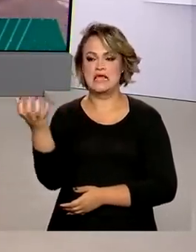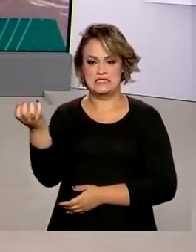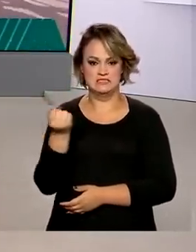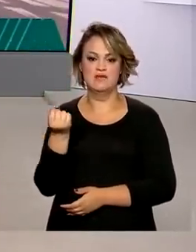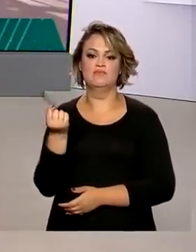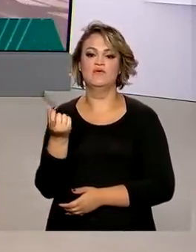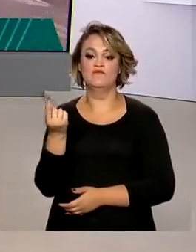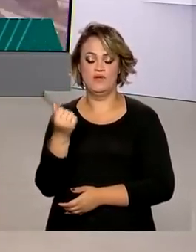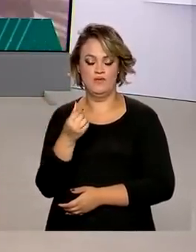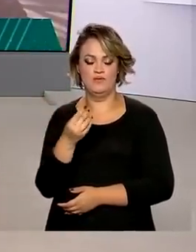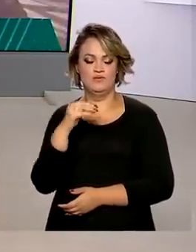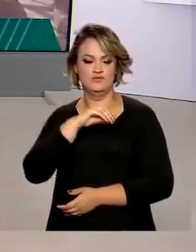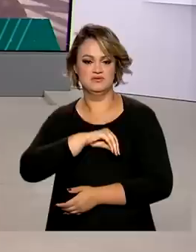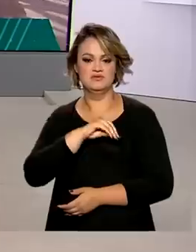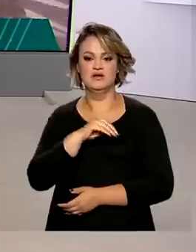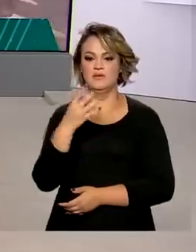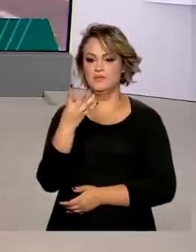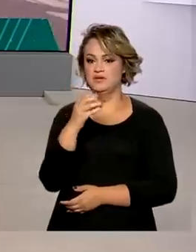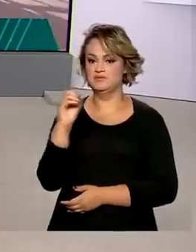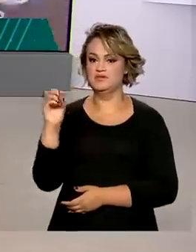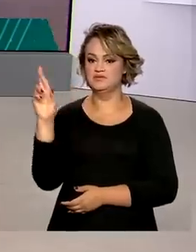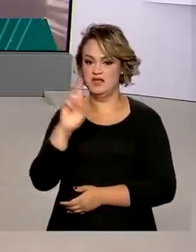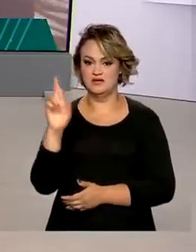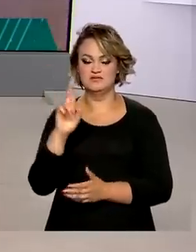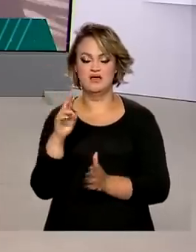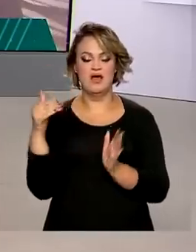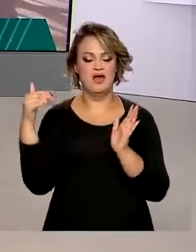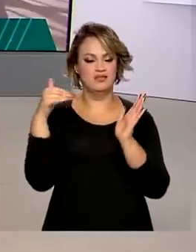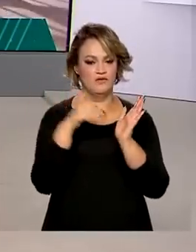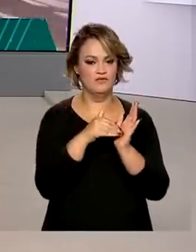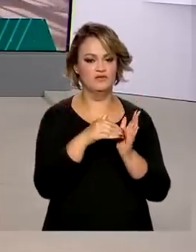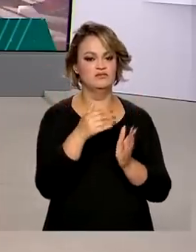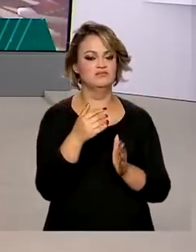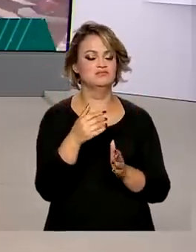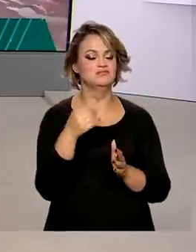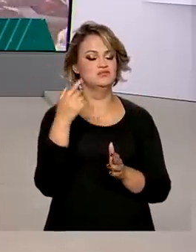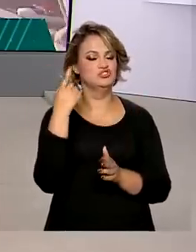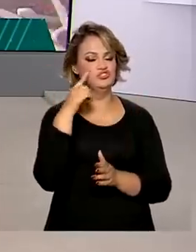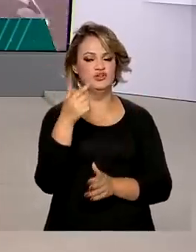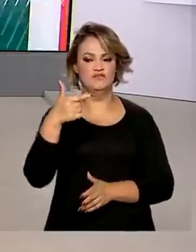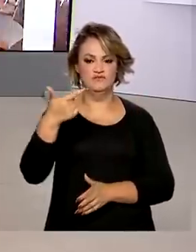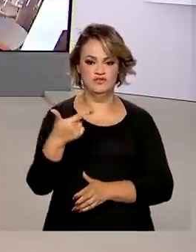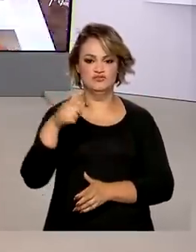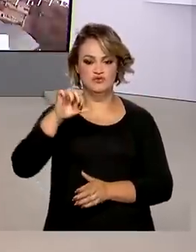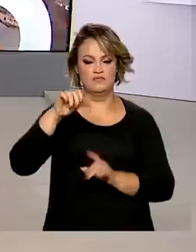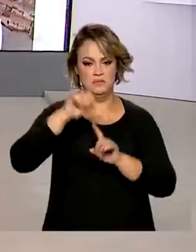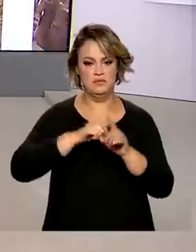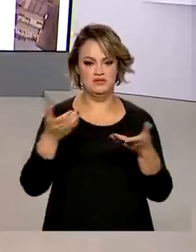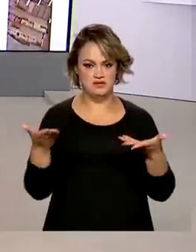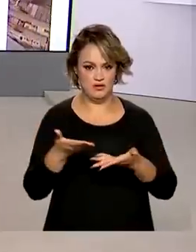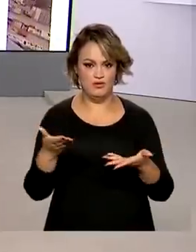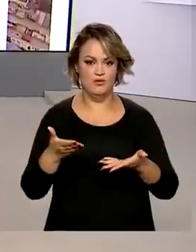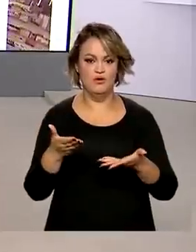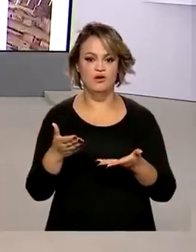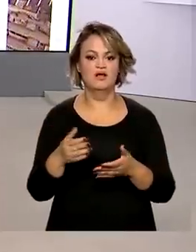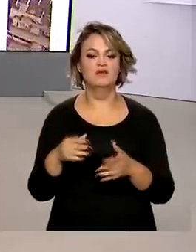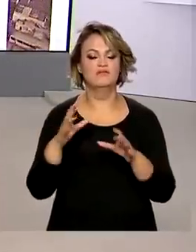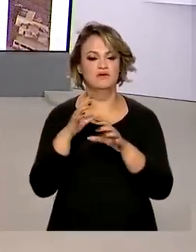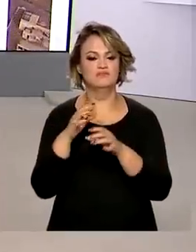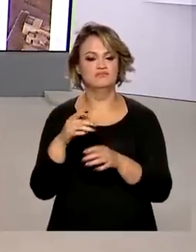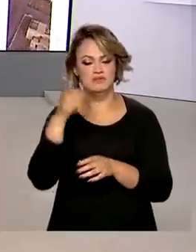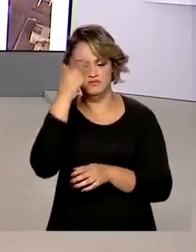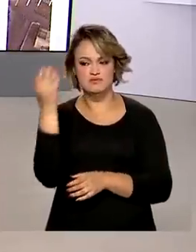é de R 400,00. O calendário segue até o dia 29. Ao todo, serão R 7,3 bilhões em